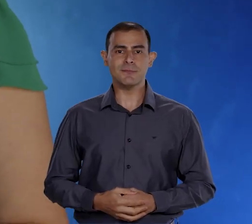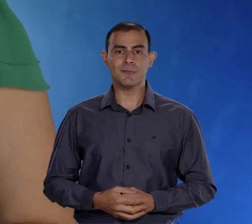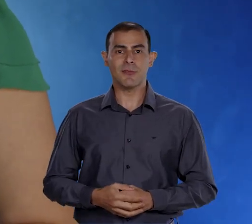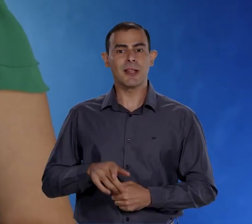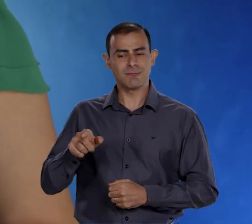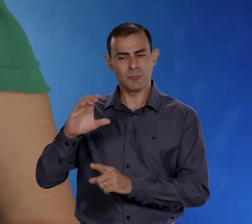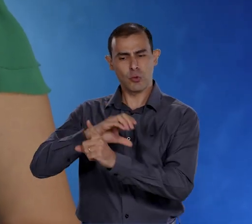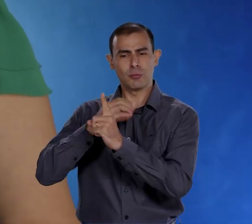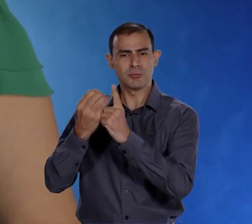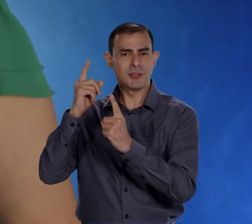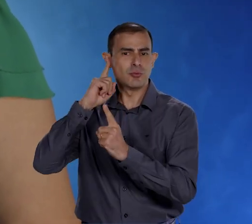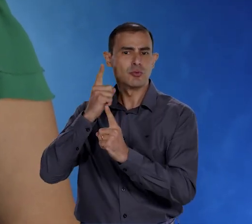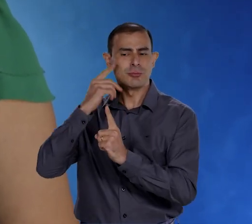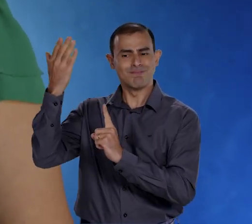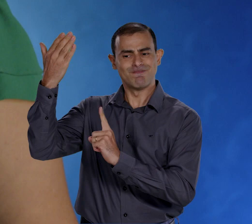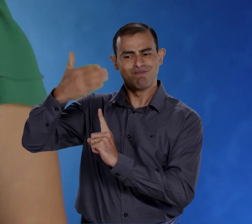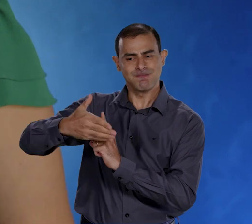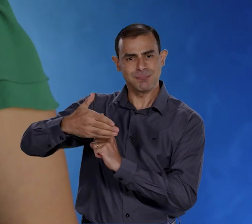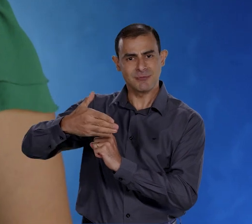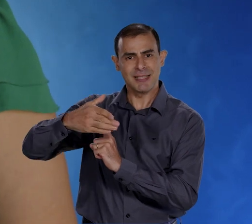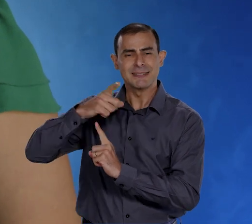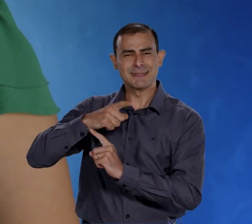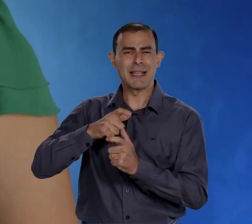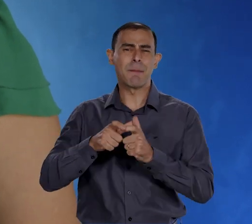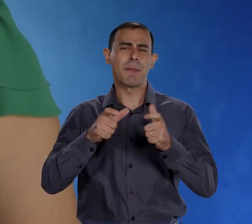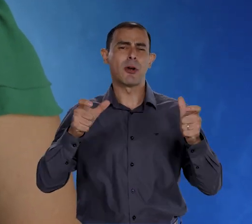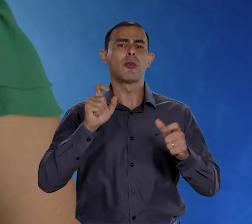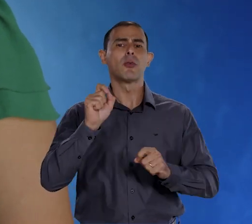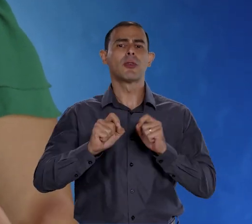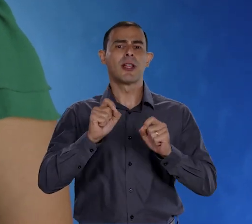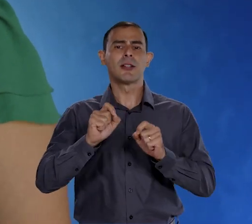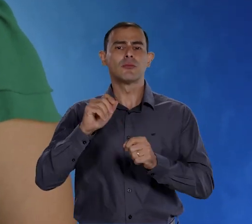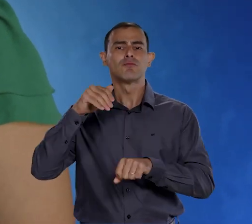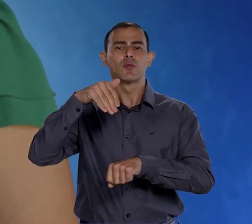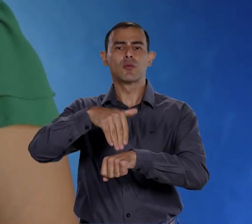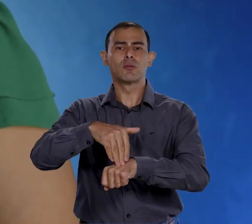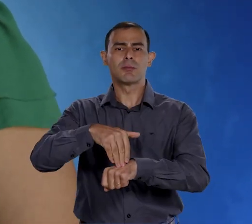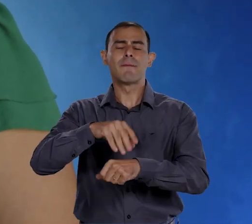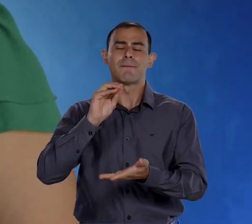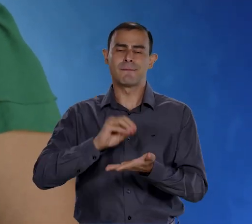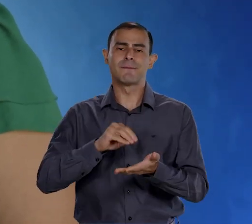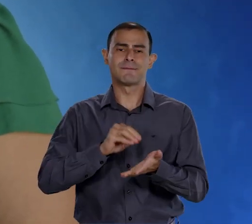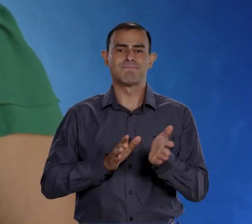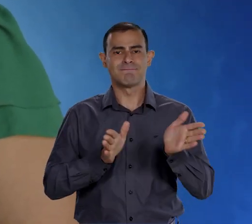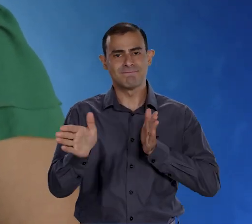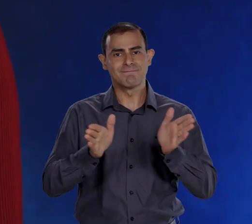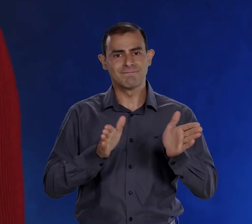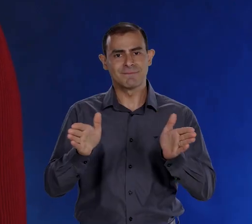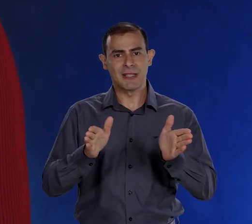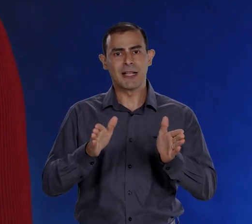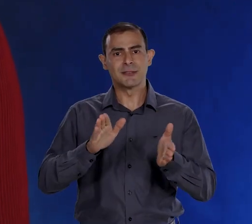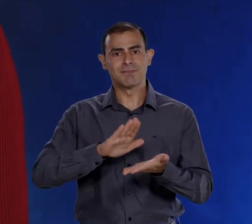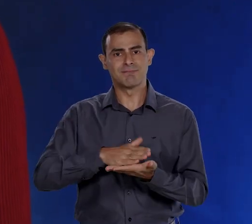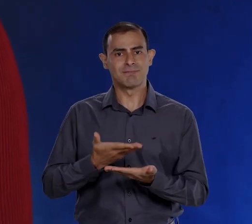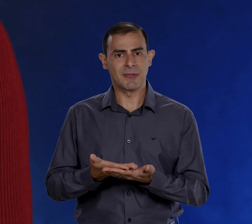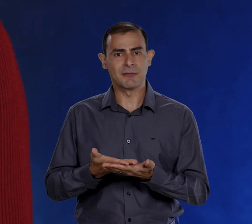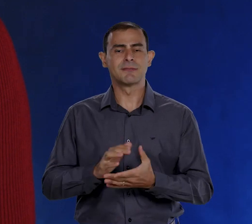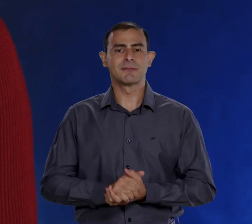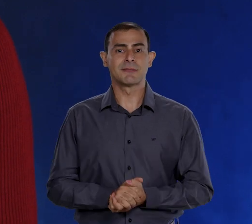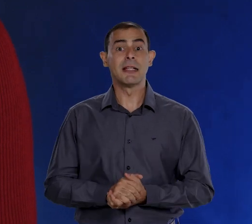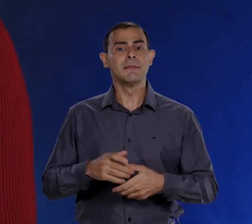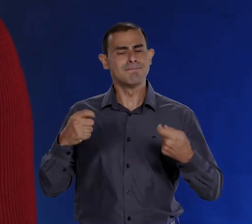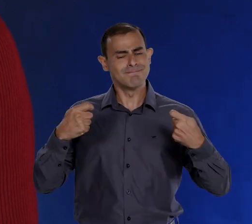invisibilidade da comunidade surda, na maioria das vezes, está ligada à falta dessa acessibilidade. É preciso